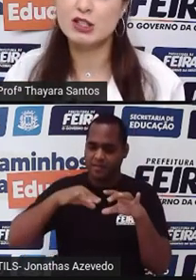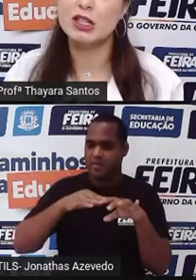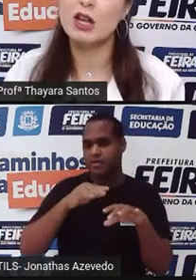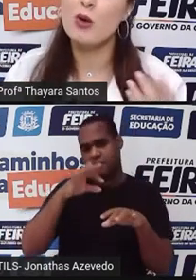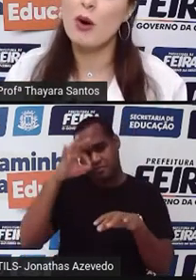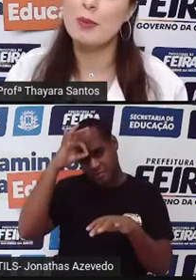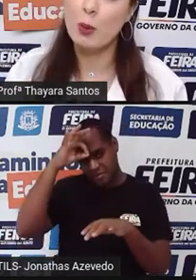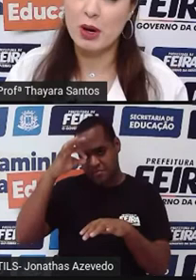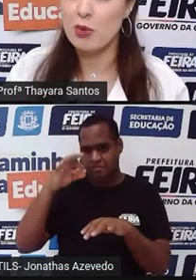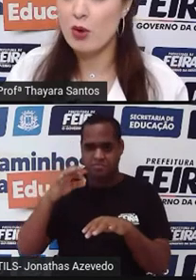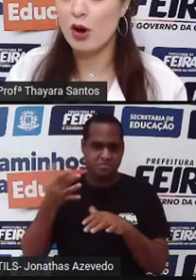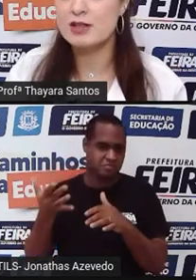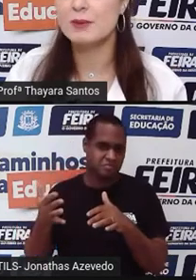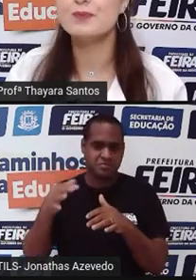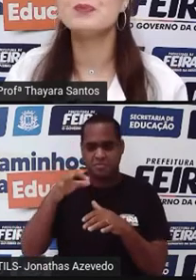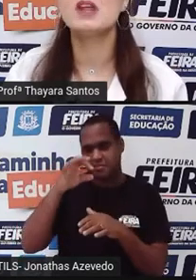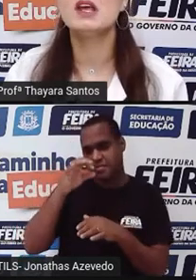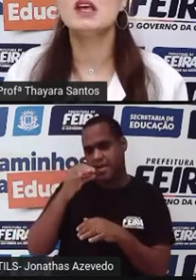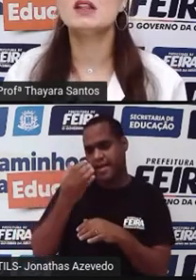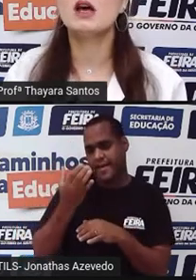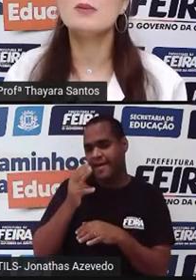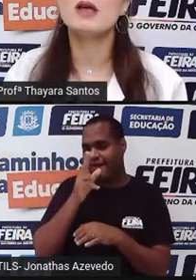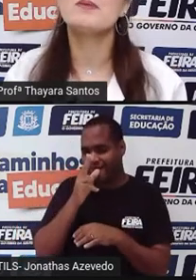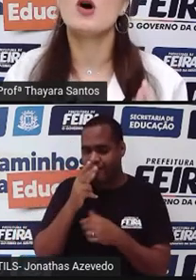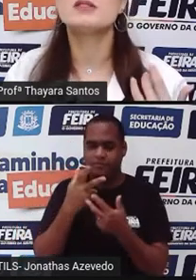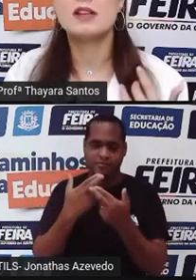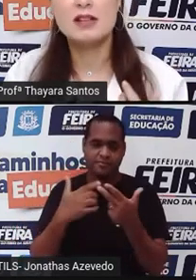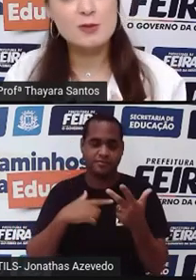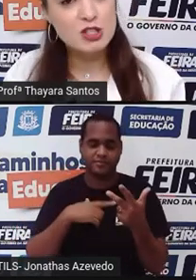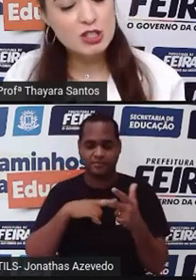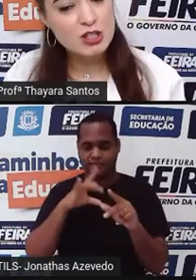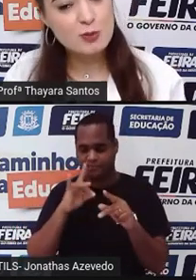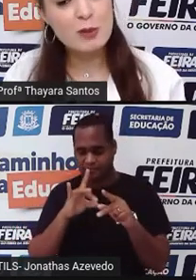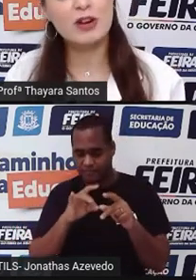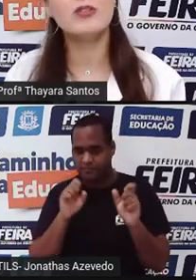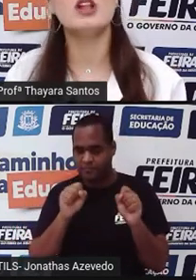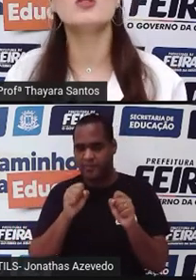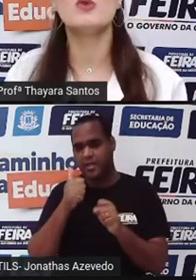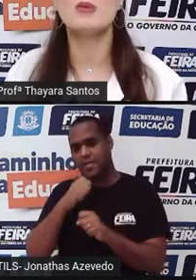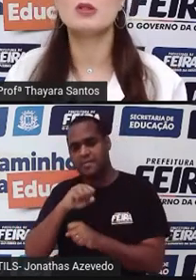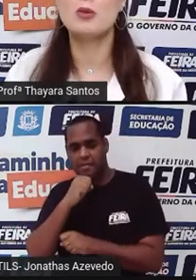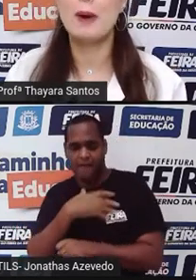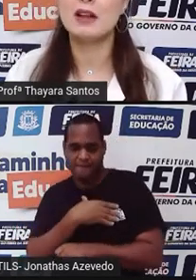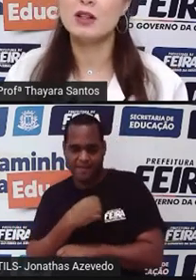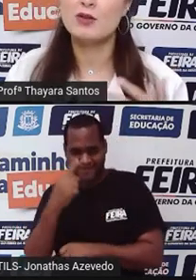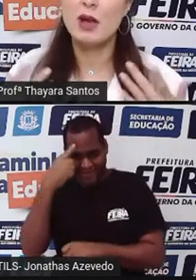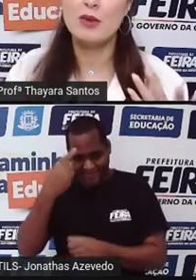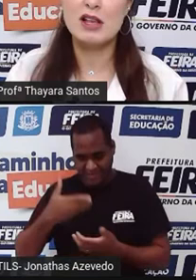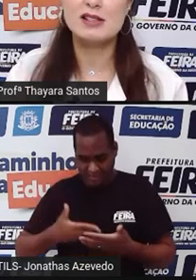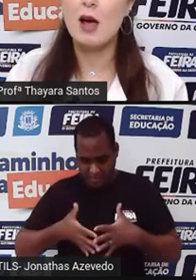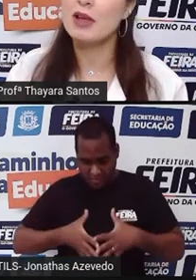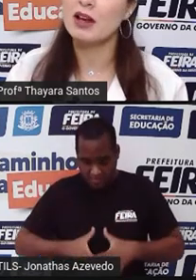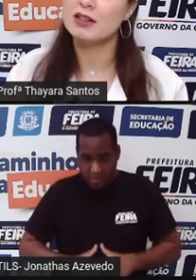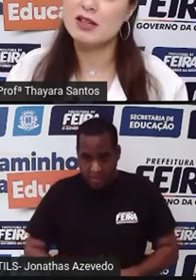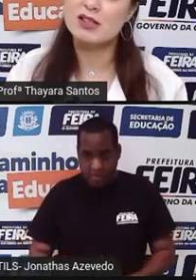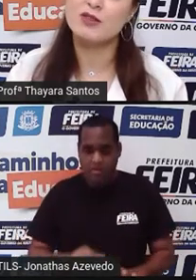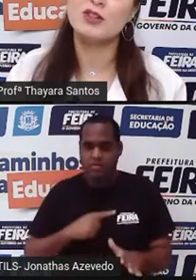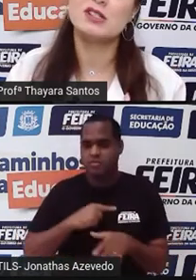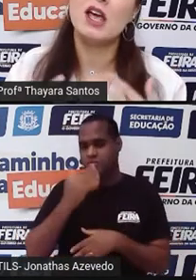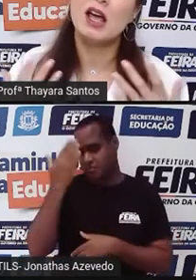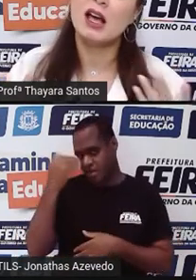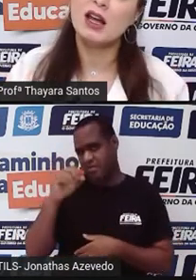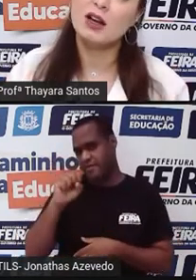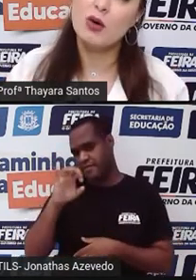e da vagina e com a própria mucosa, e também pode ser transmitida de mãe para filho no momento do parto. Então se a mulher sabe que ela tem